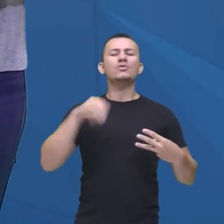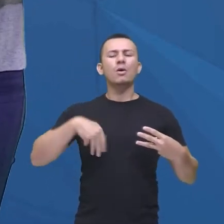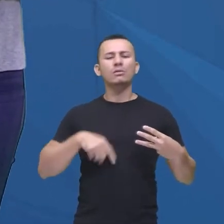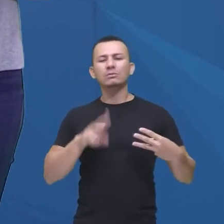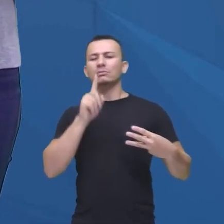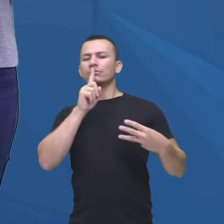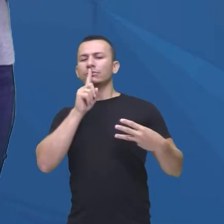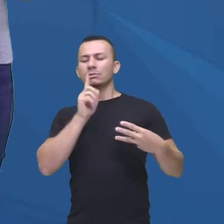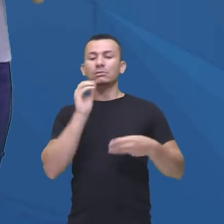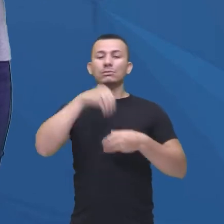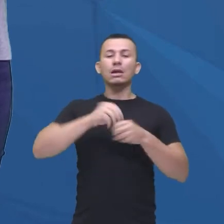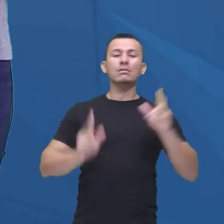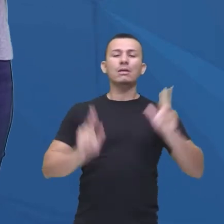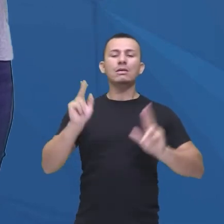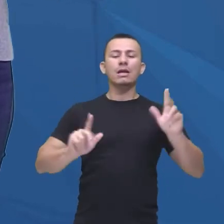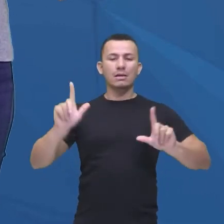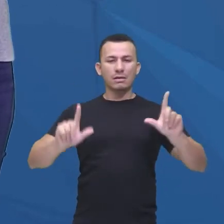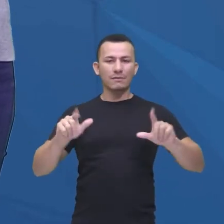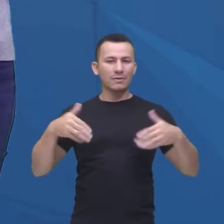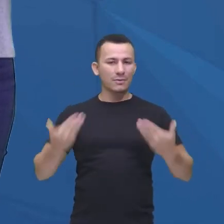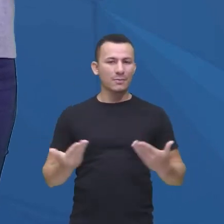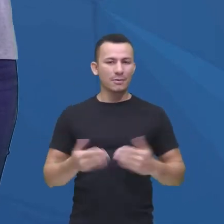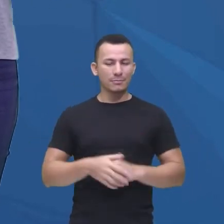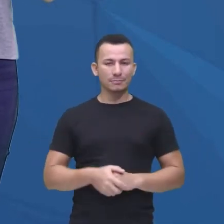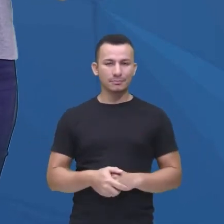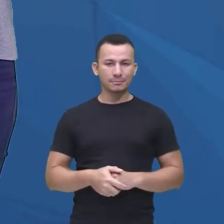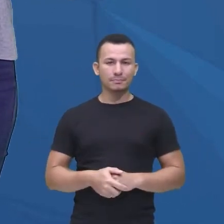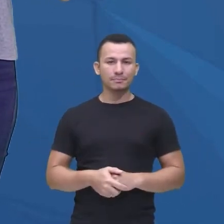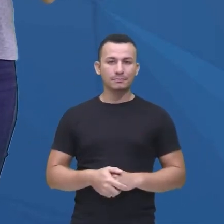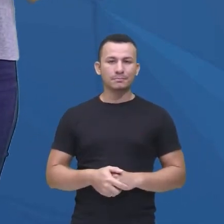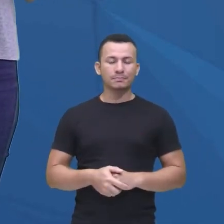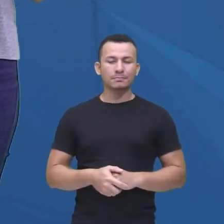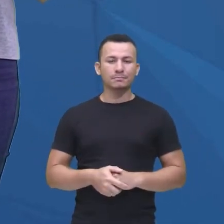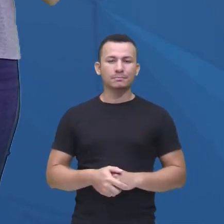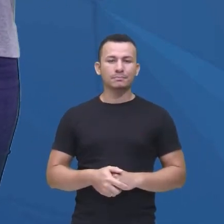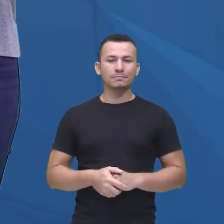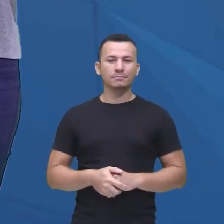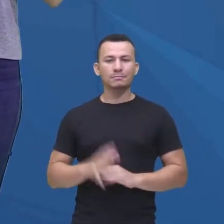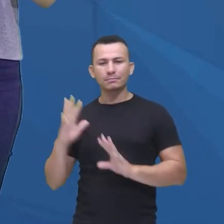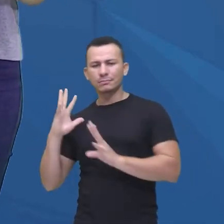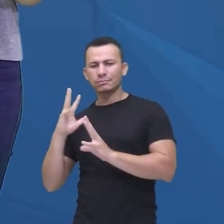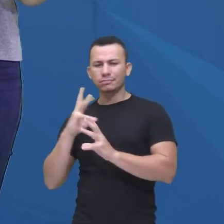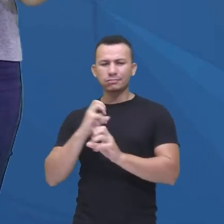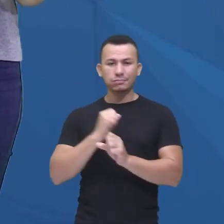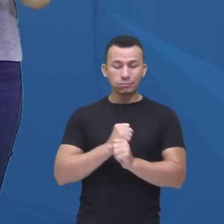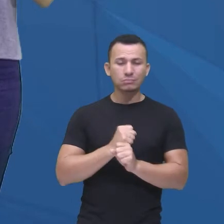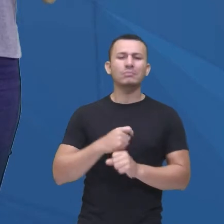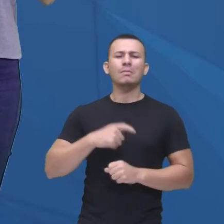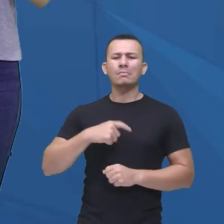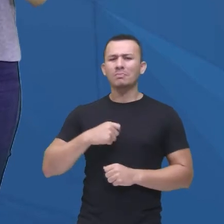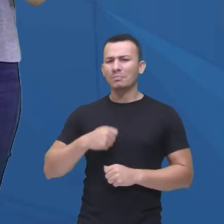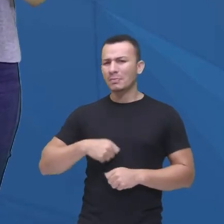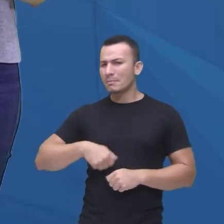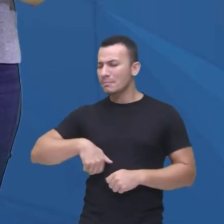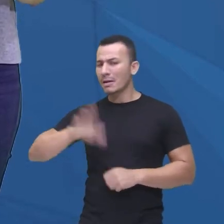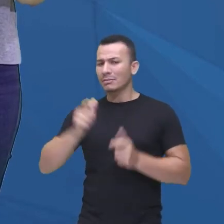na série de TV, vamos lá, estamos processando, olha só, muitas pessoas, muitas participações,